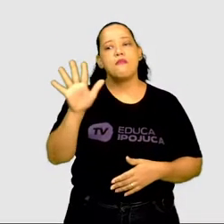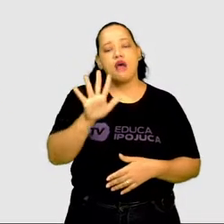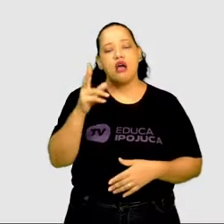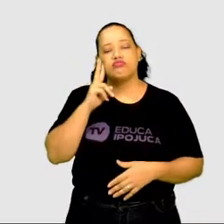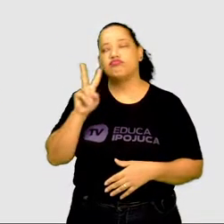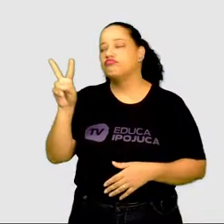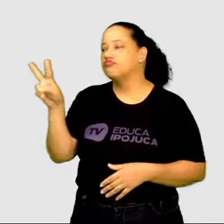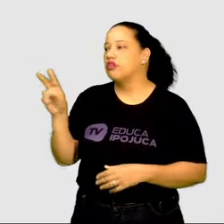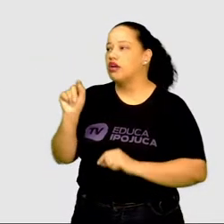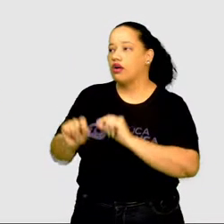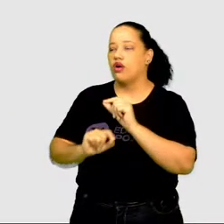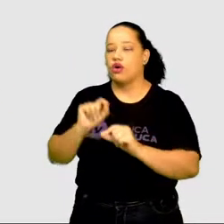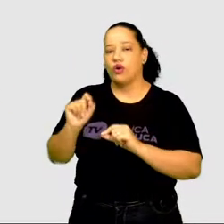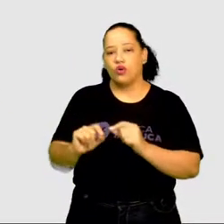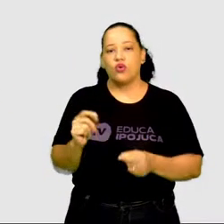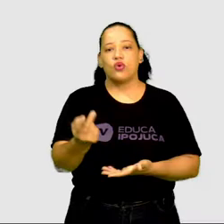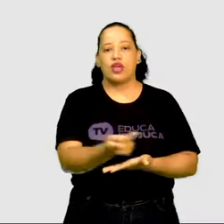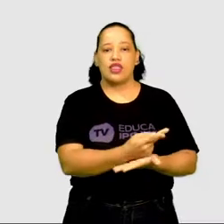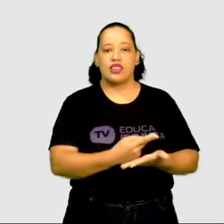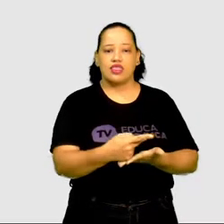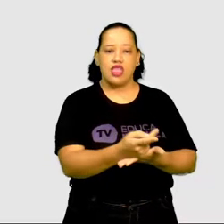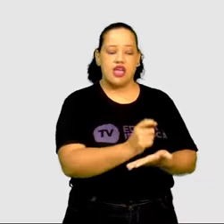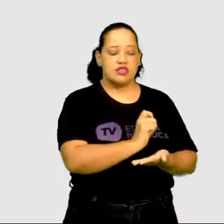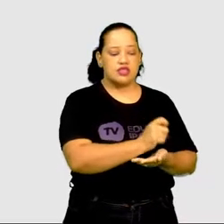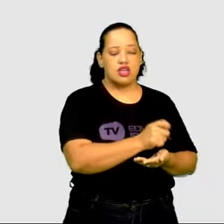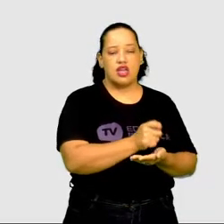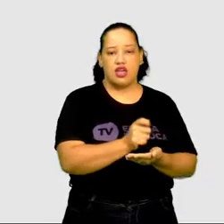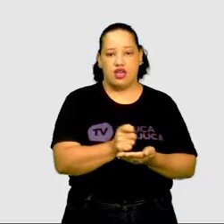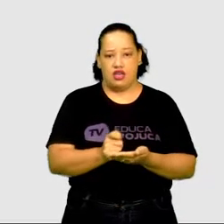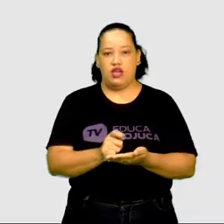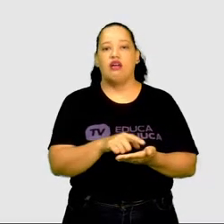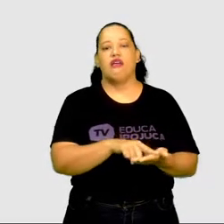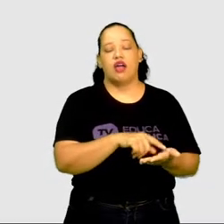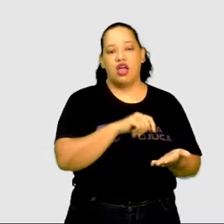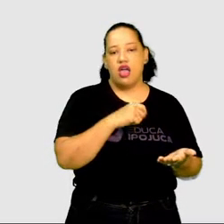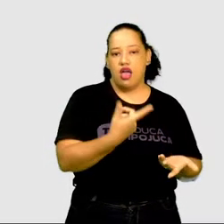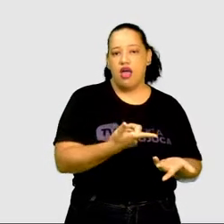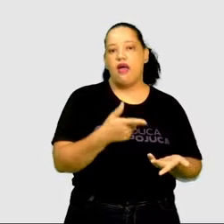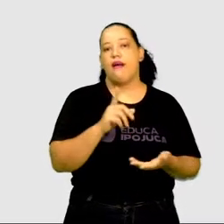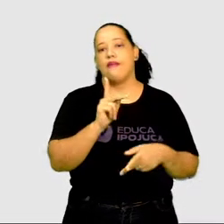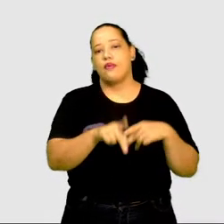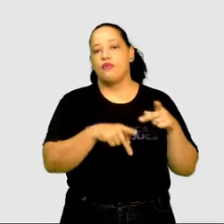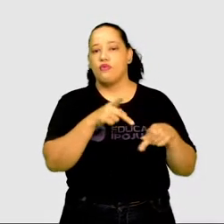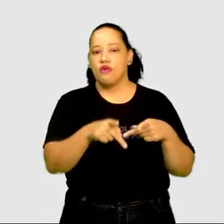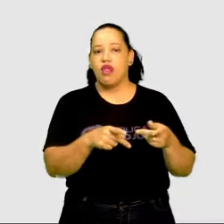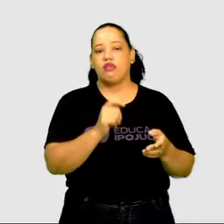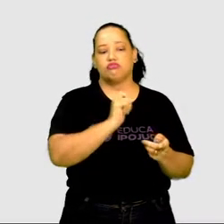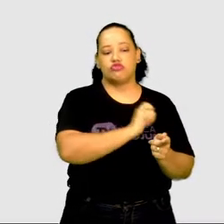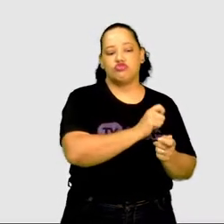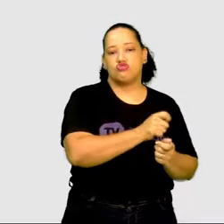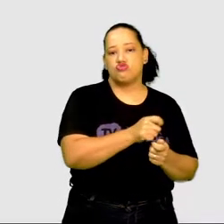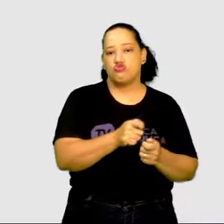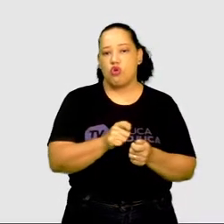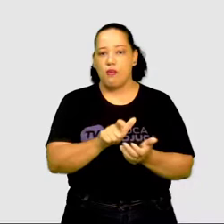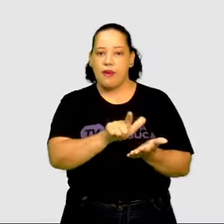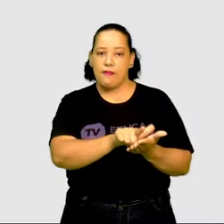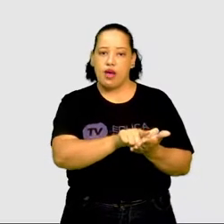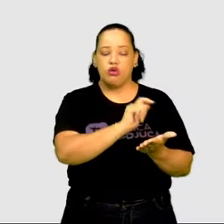feitas através da xilogravura, uma arte popular, onde esculpe, e essa